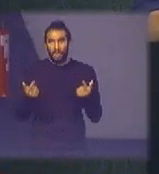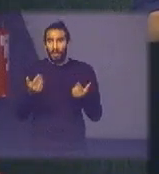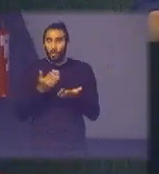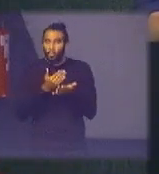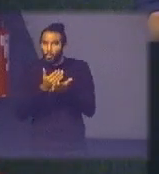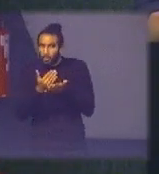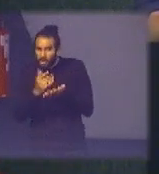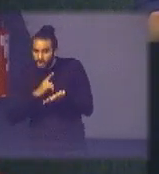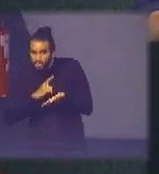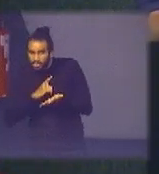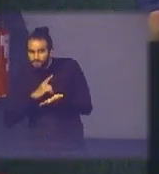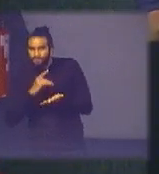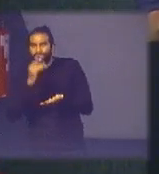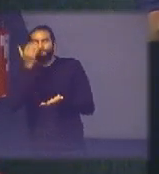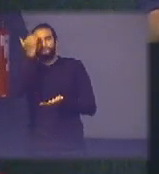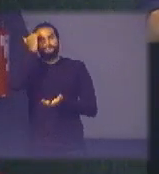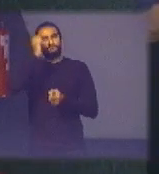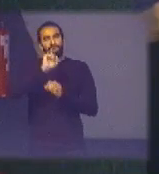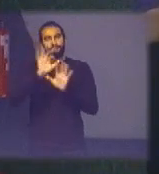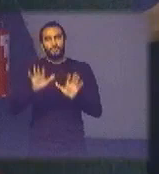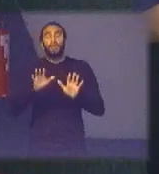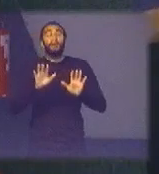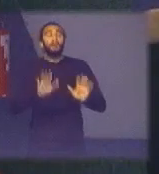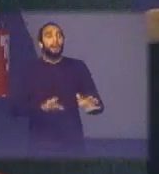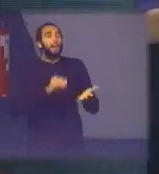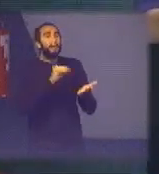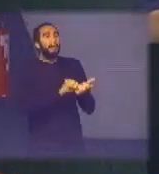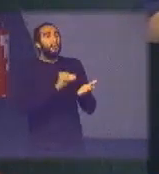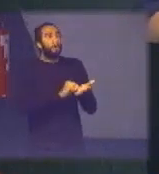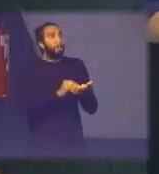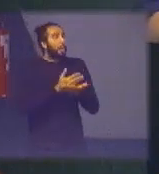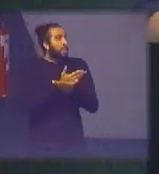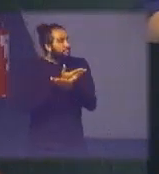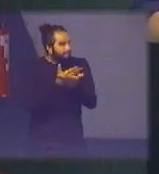mas eu digo o que está faltando para todos nós